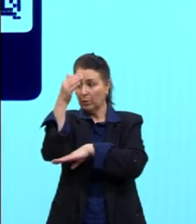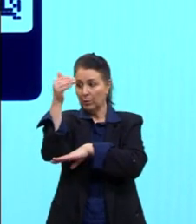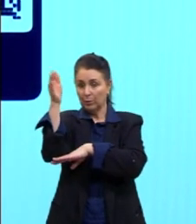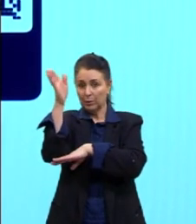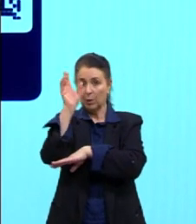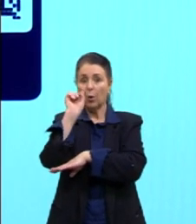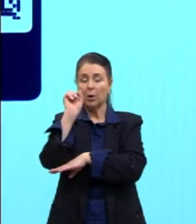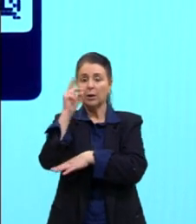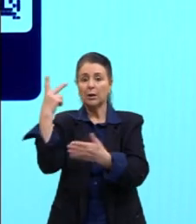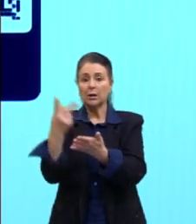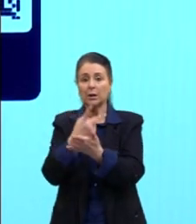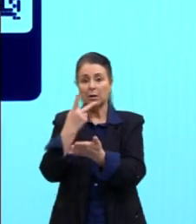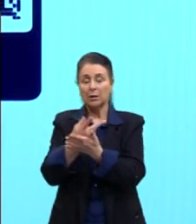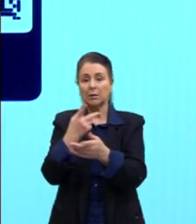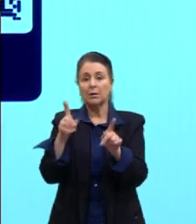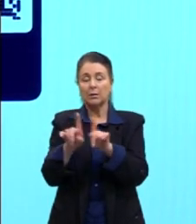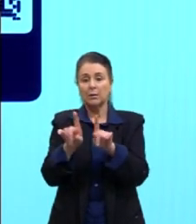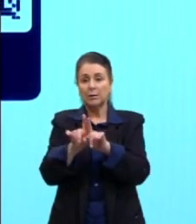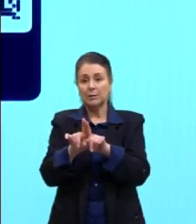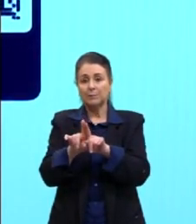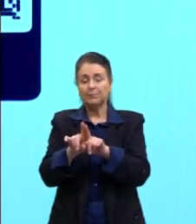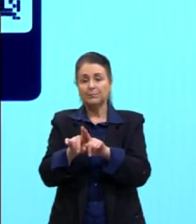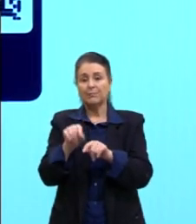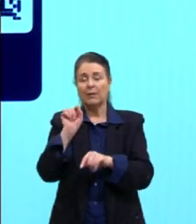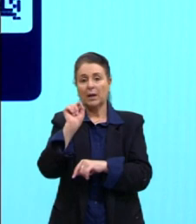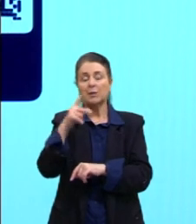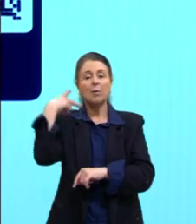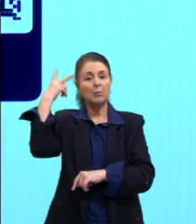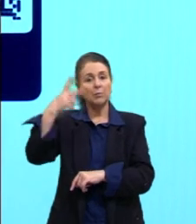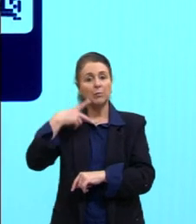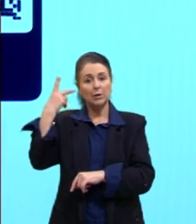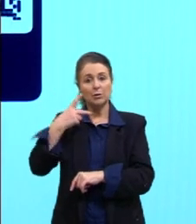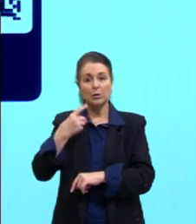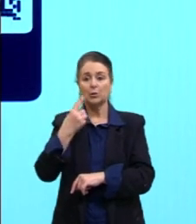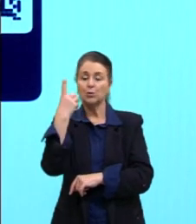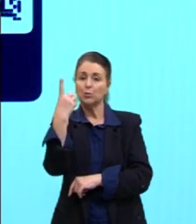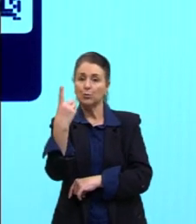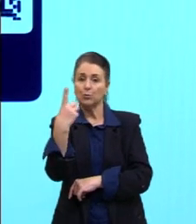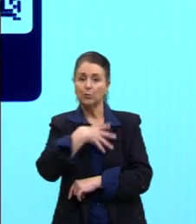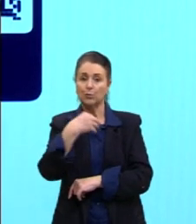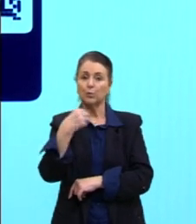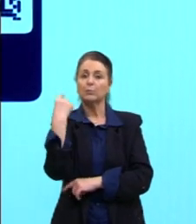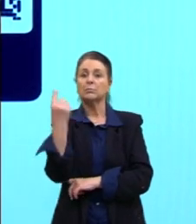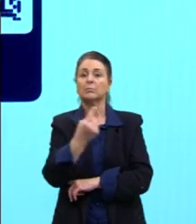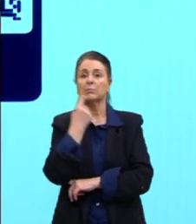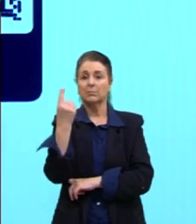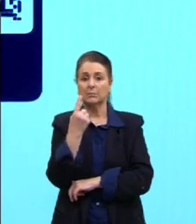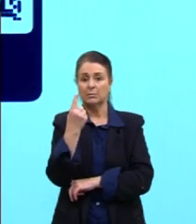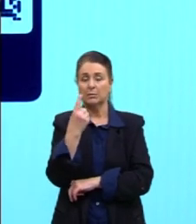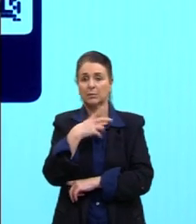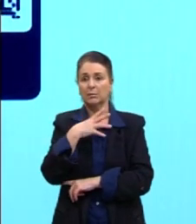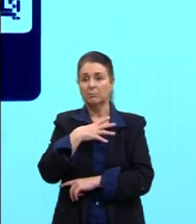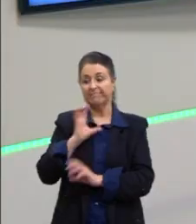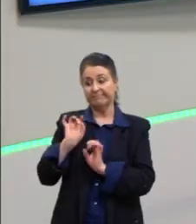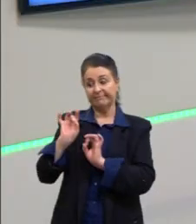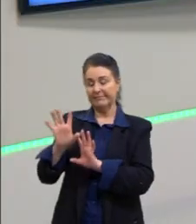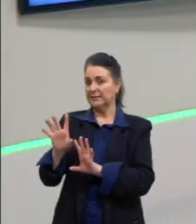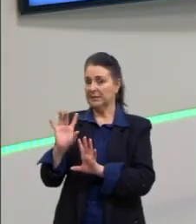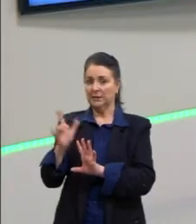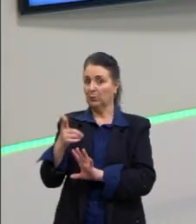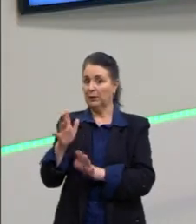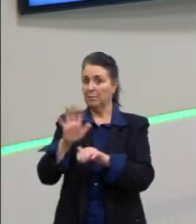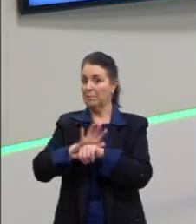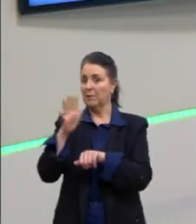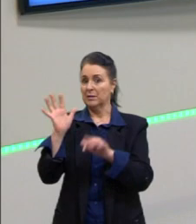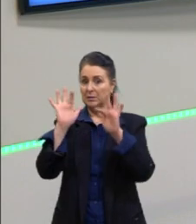acontecendo aí, entre outras coisas, tá? Então, essa política de filho único está um pouco abandonada. Tá, meninos e